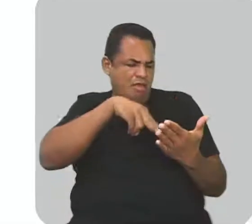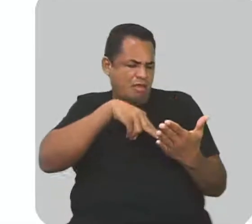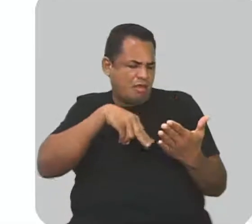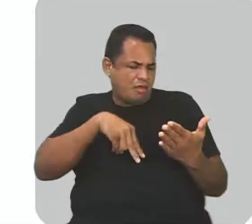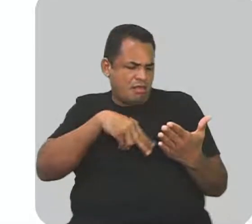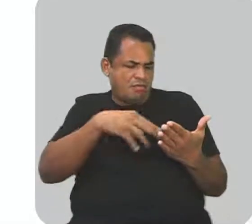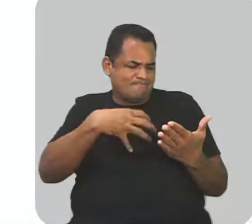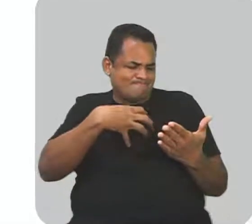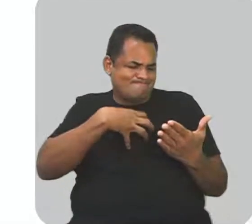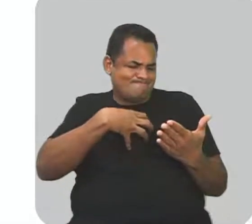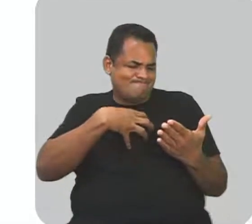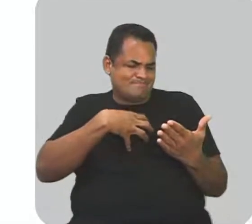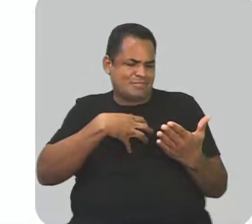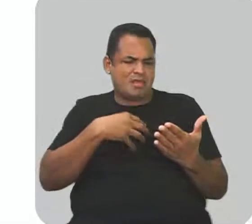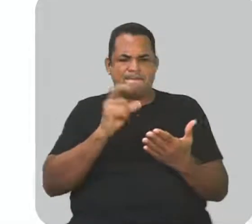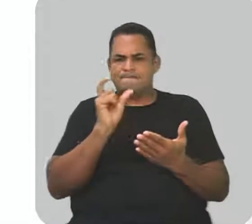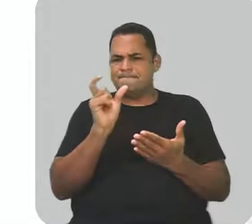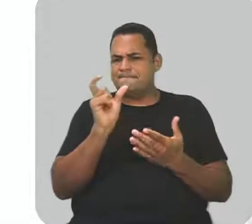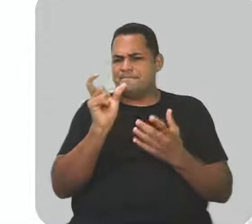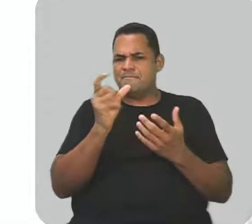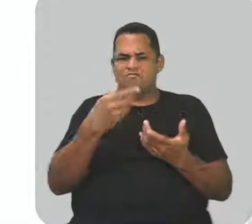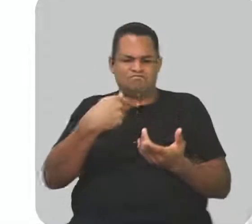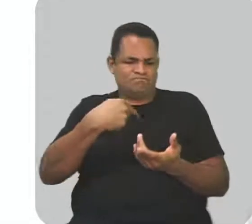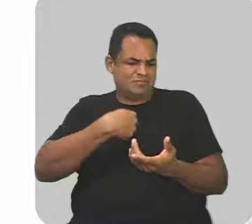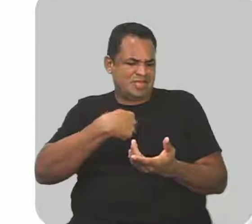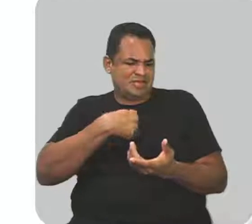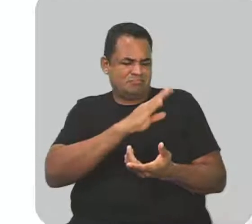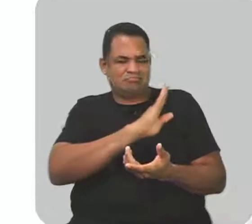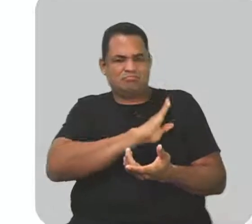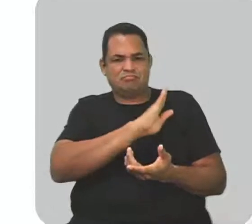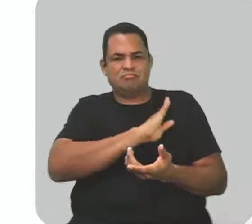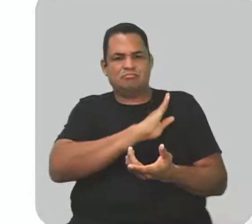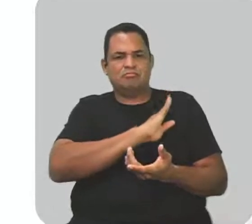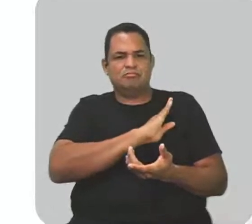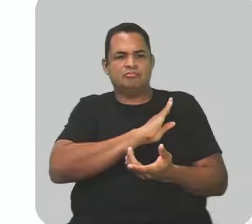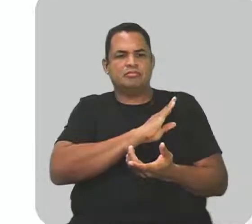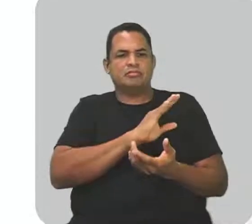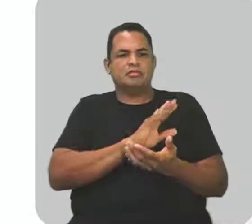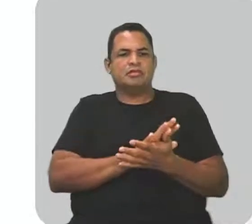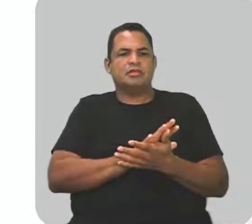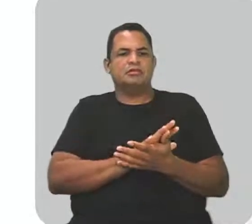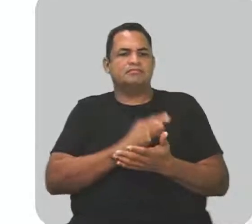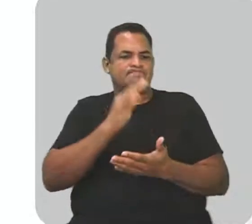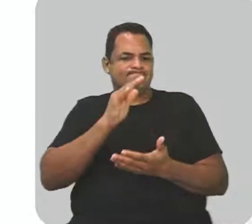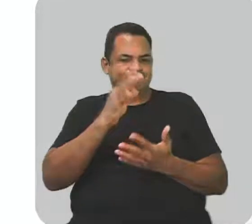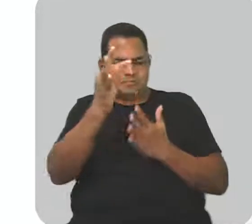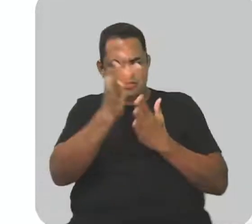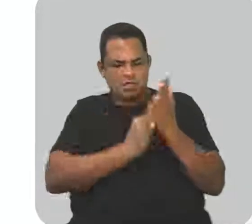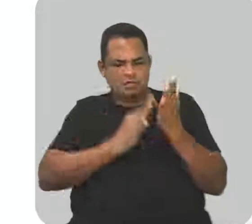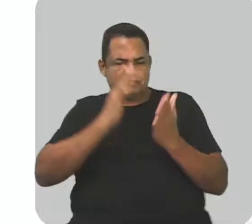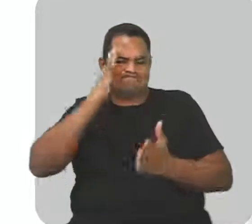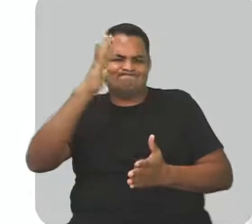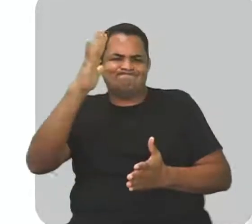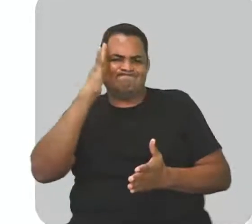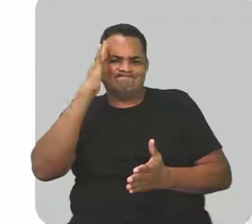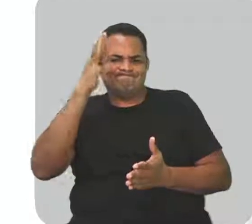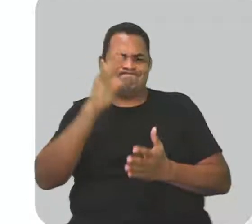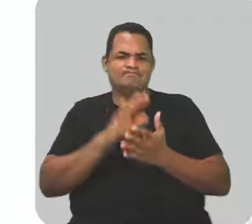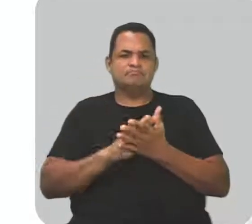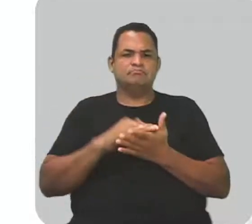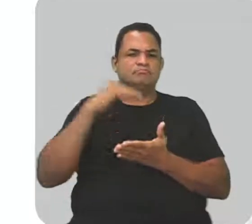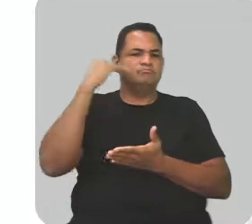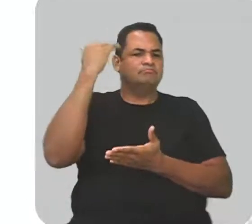sinta, além das palavras, tocar o coração. Sétima. É um texto imaginativo, surreal,